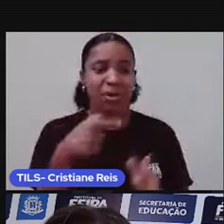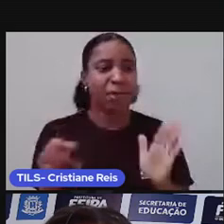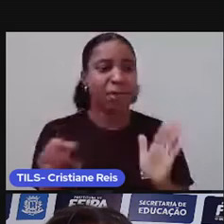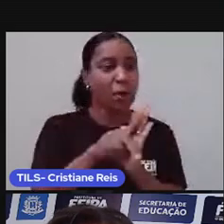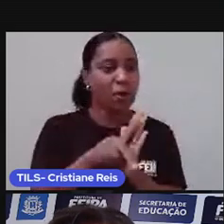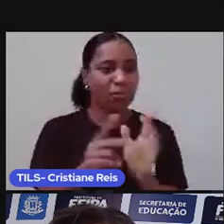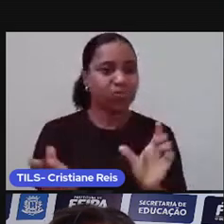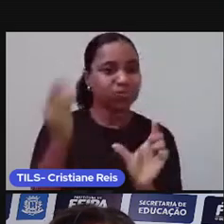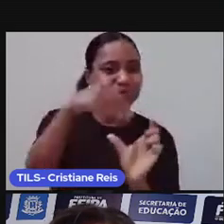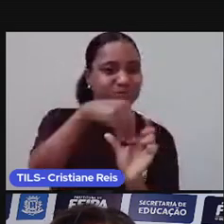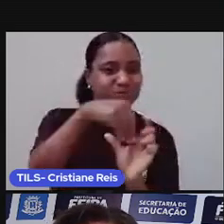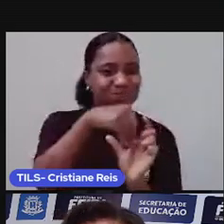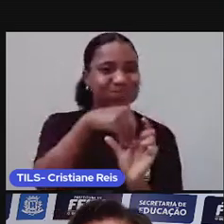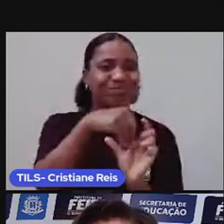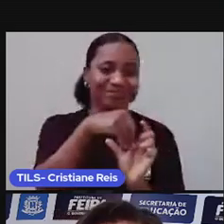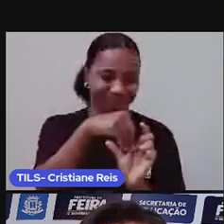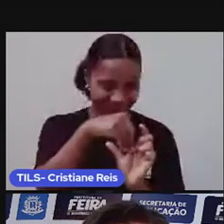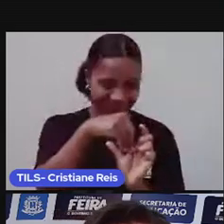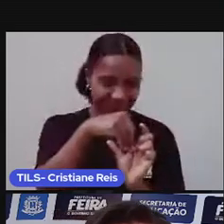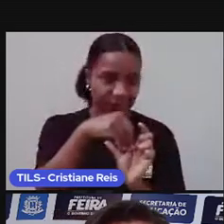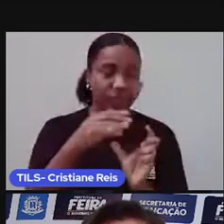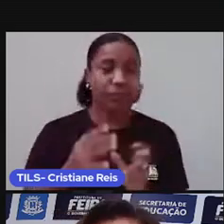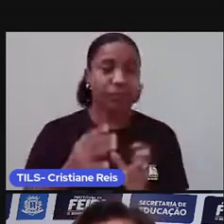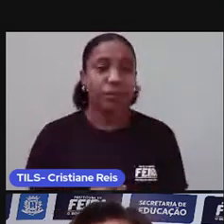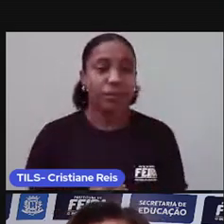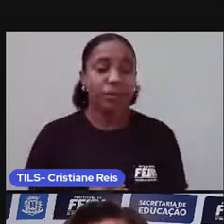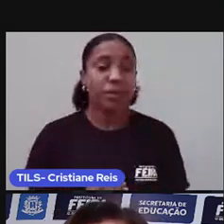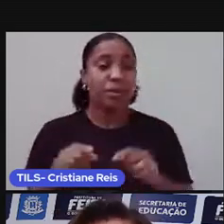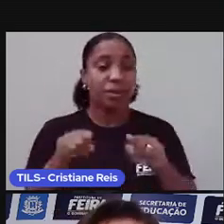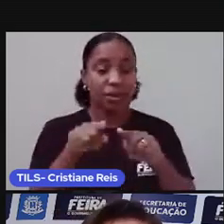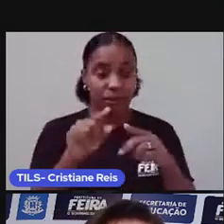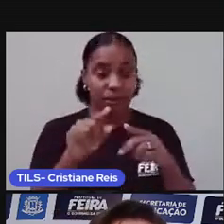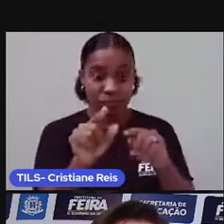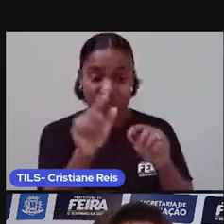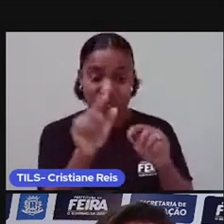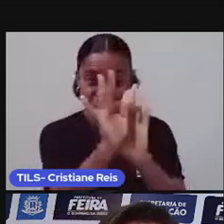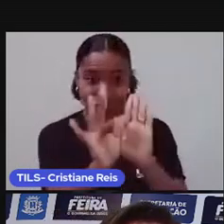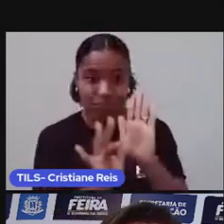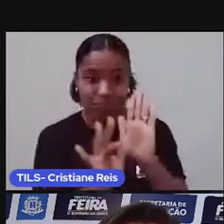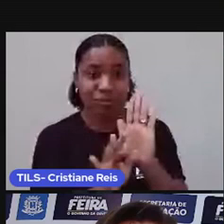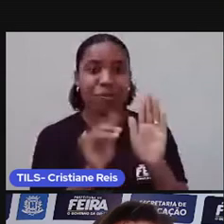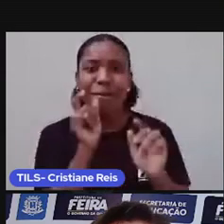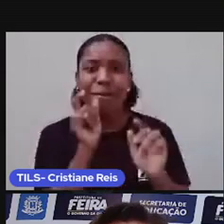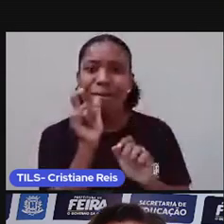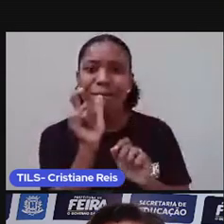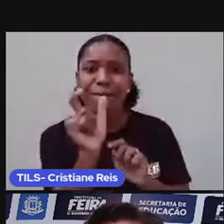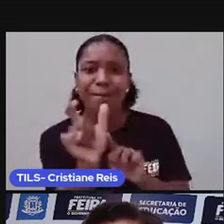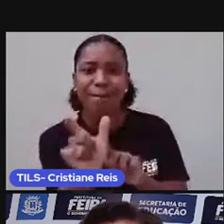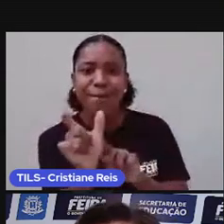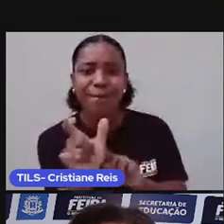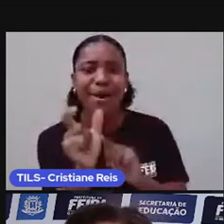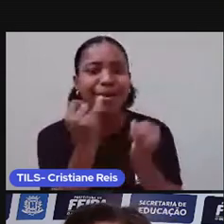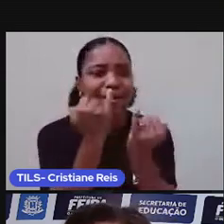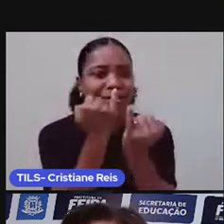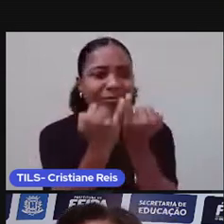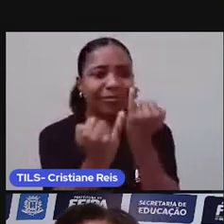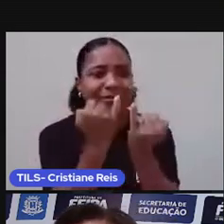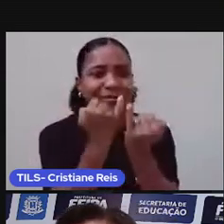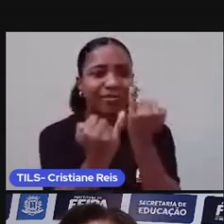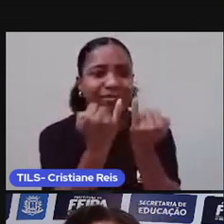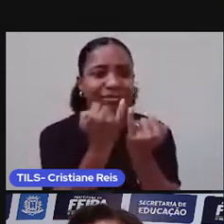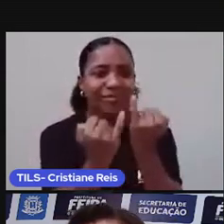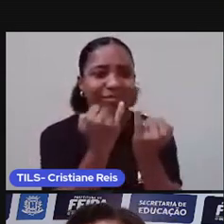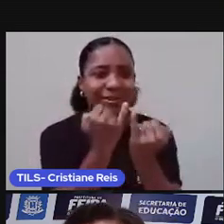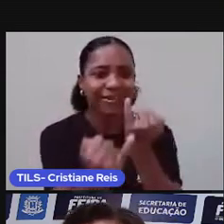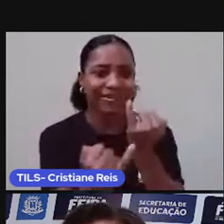vocabulário. Logo depois, selecione no texto aquelas palavras que são parecidas com